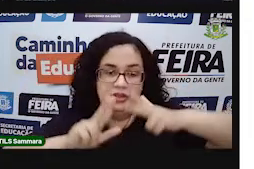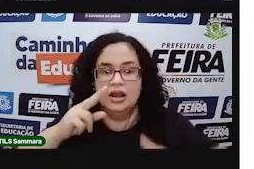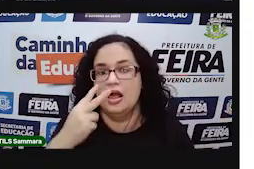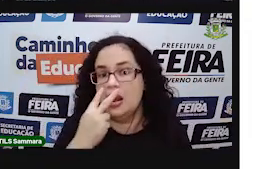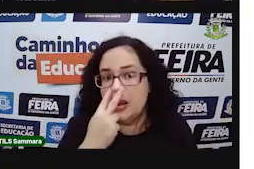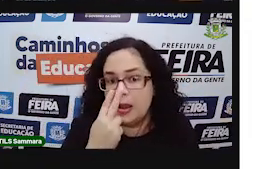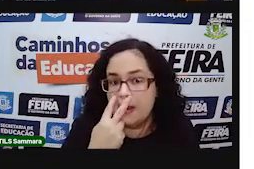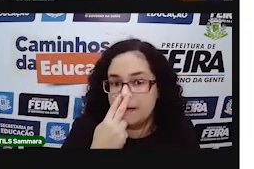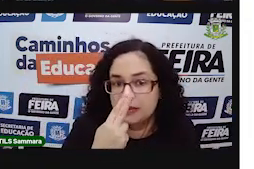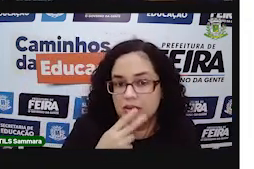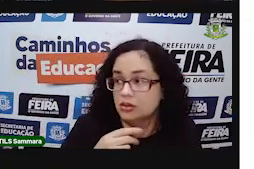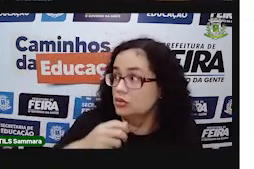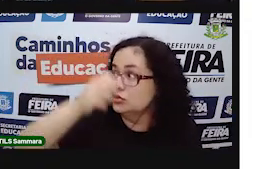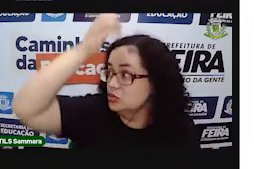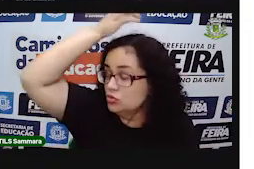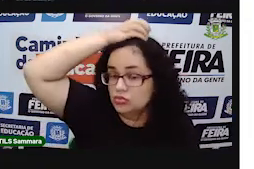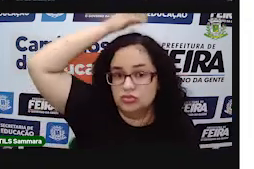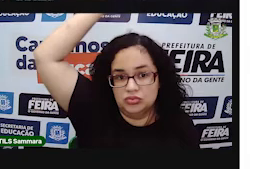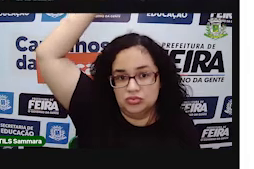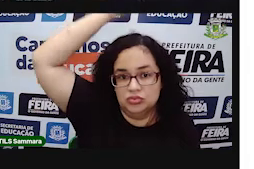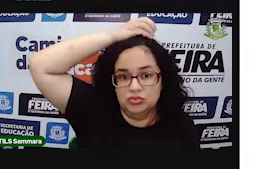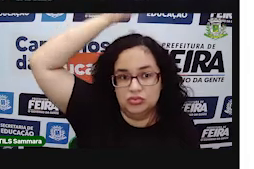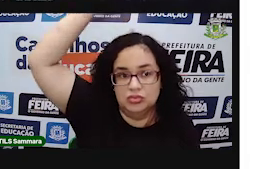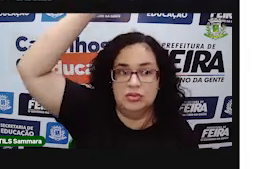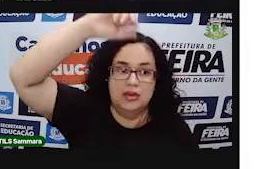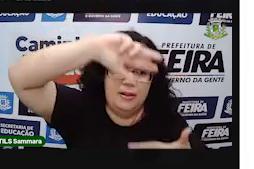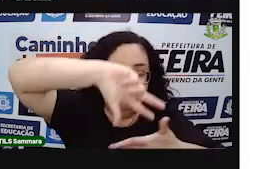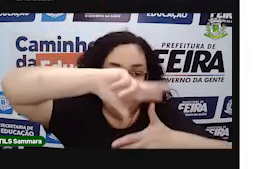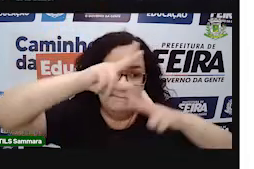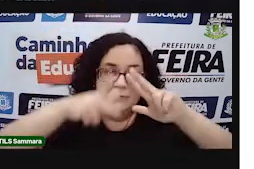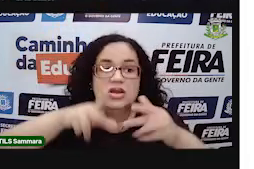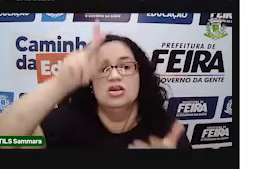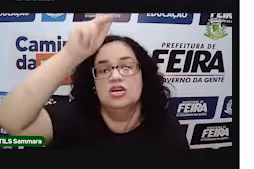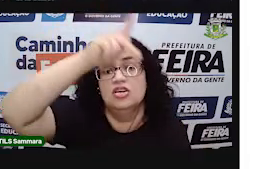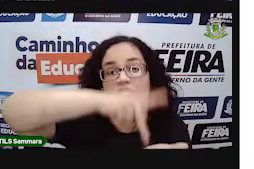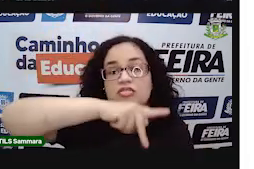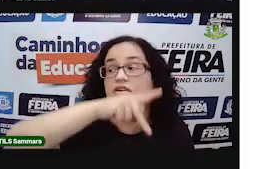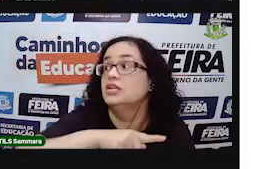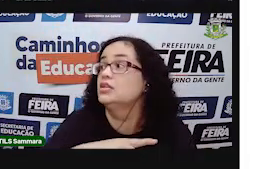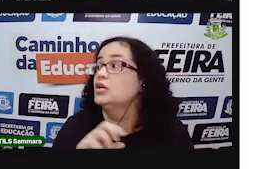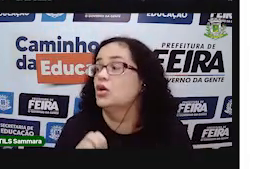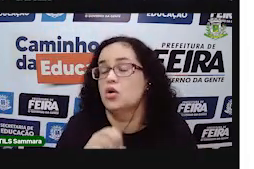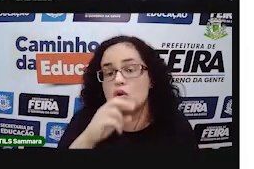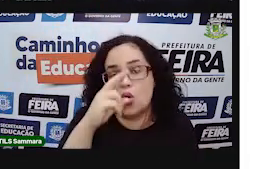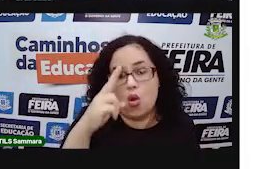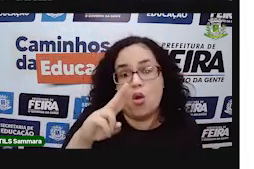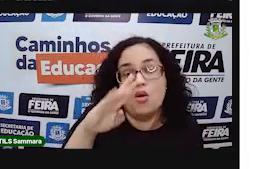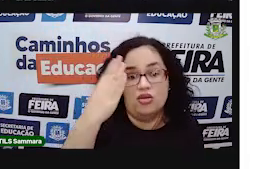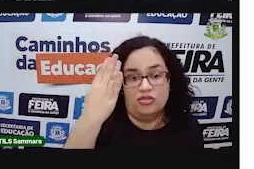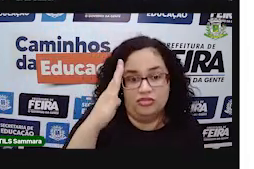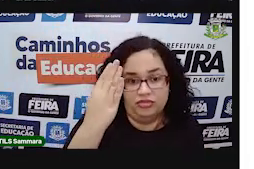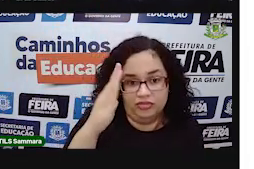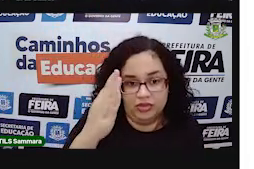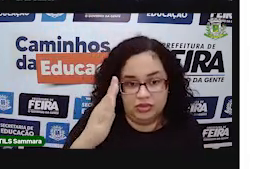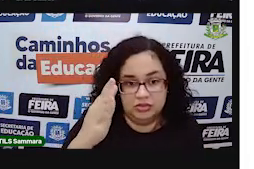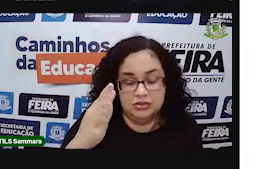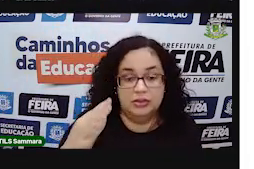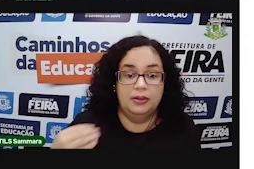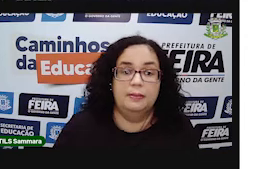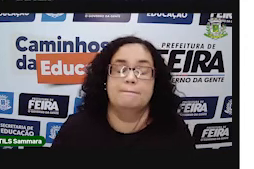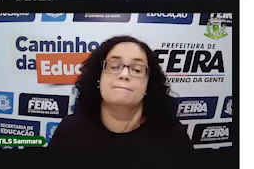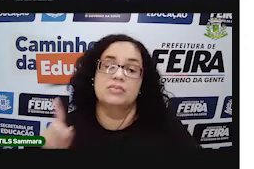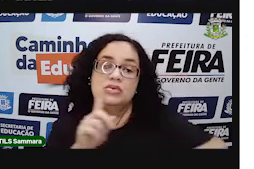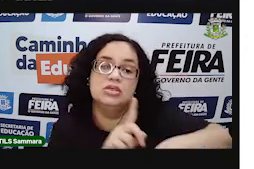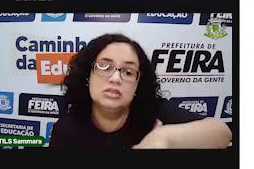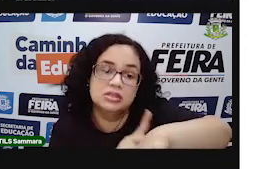aniversário? É um poliedro? Verdadeiro ou falso? Te dando